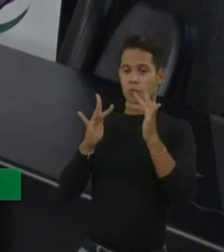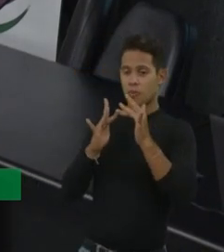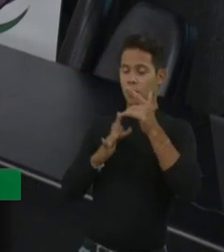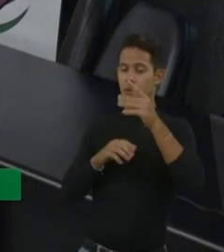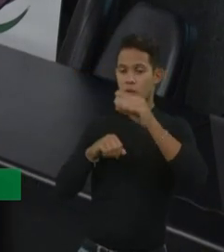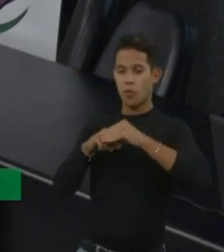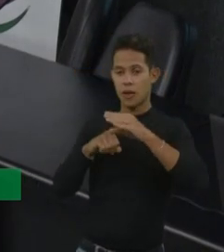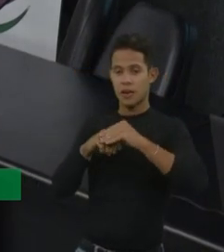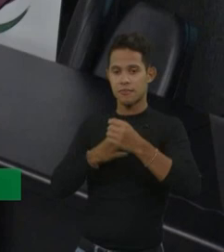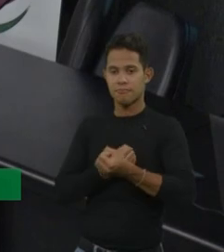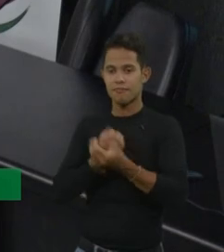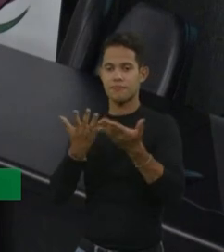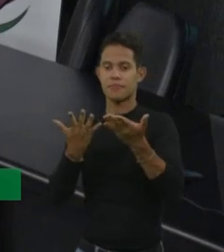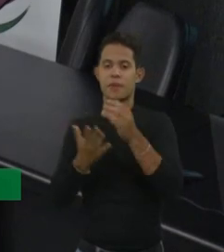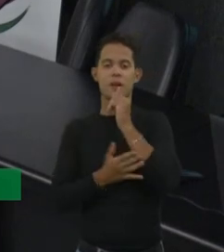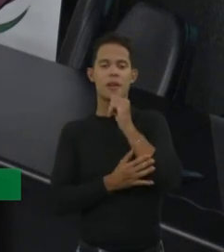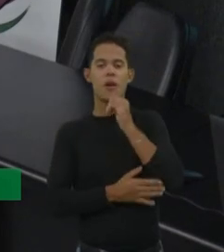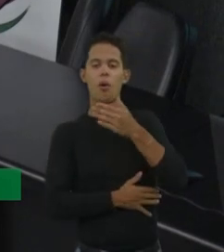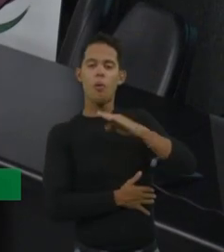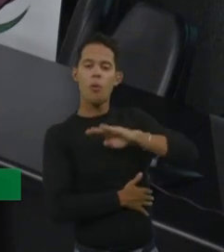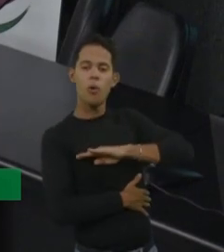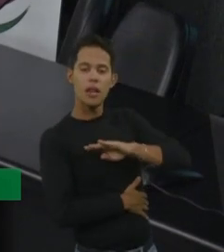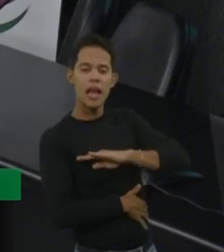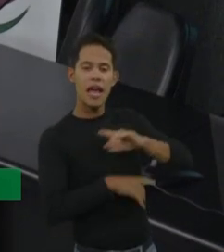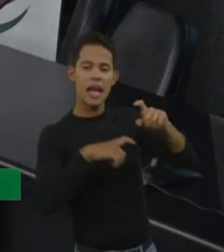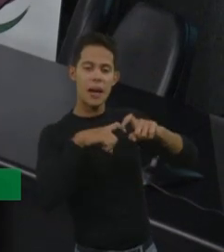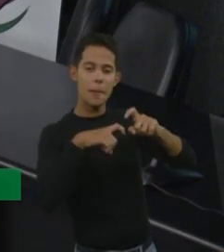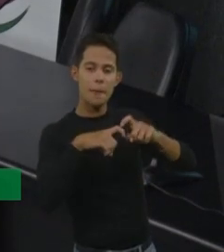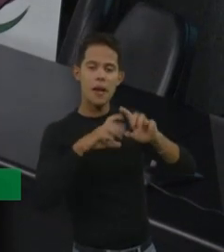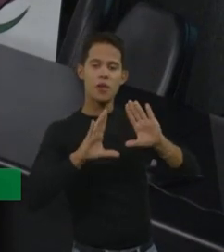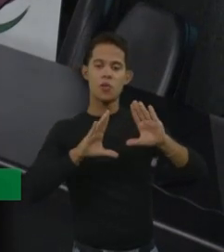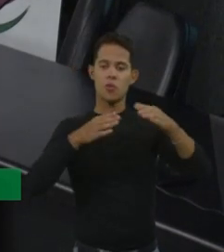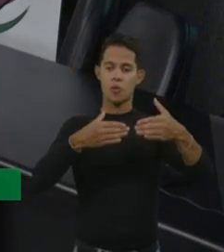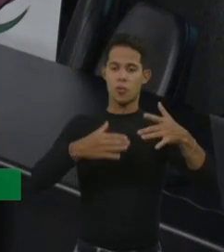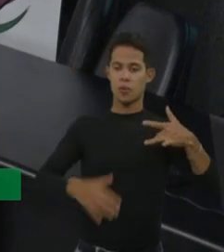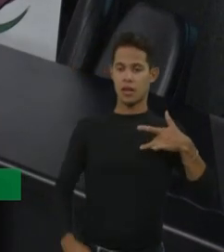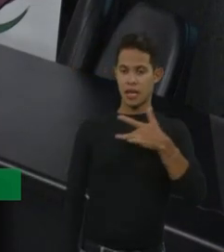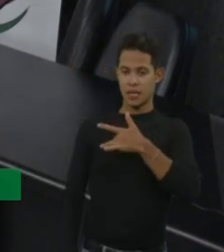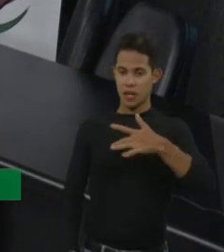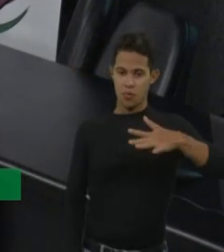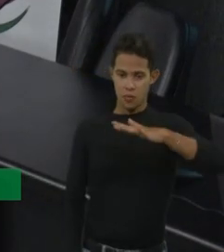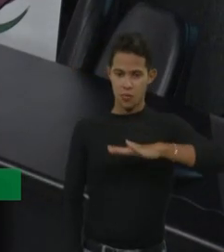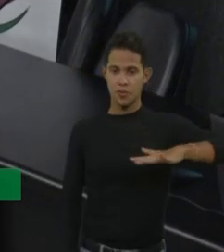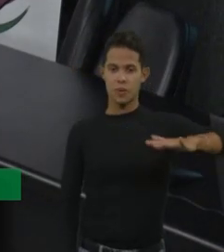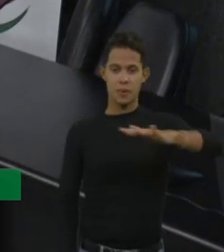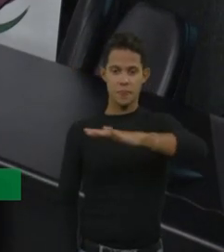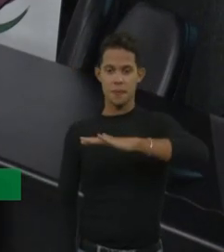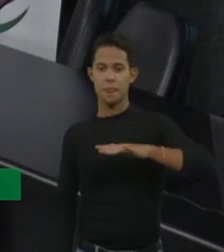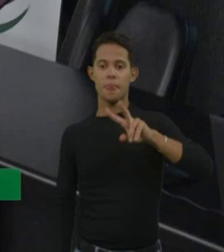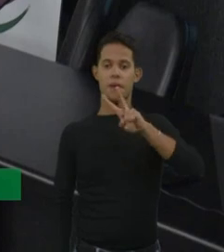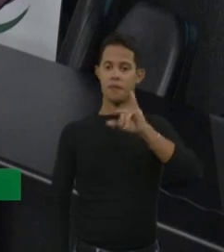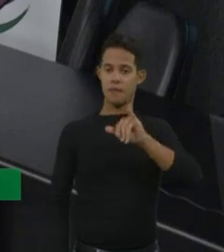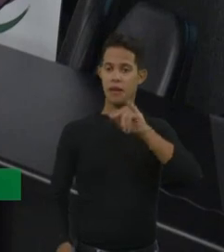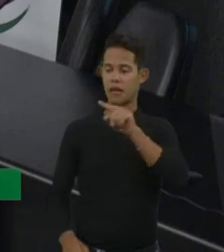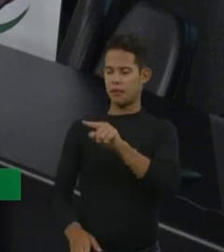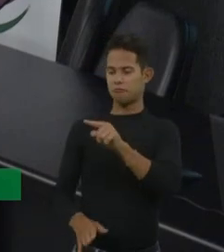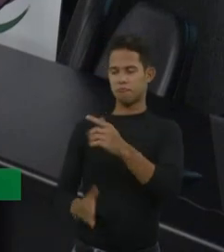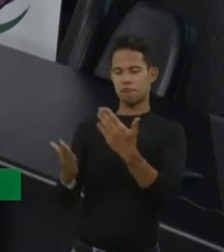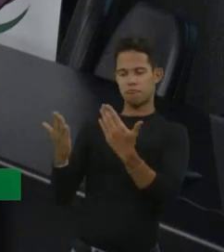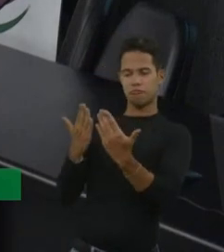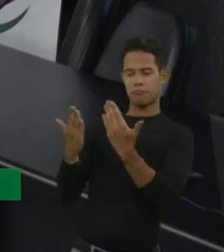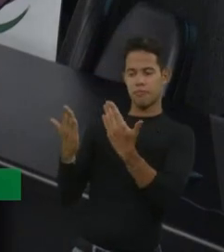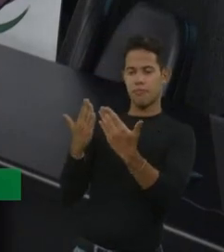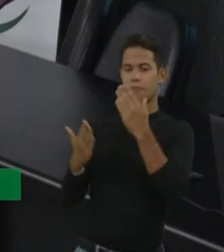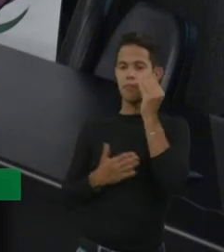colega médico ou da própria equipe da saúde tem que ter essa suspeita para tentar